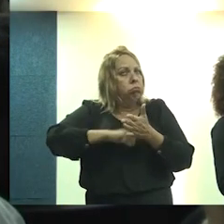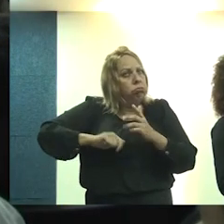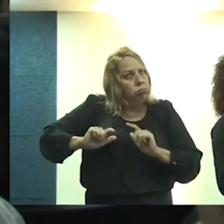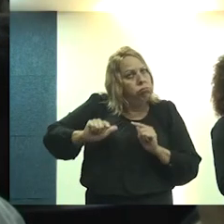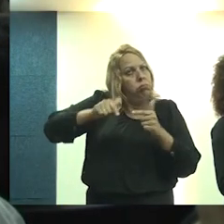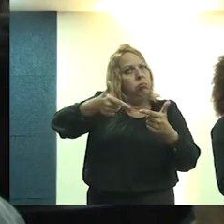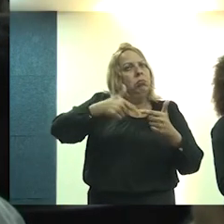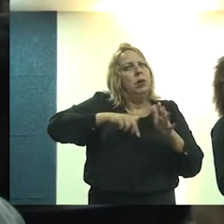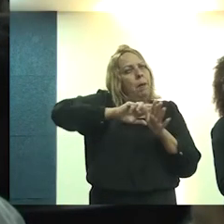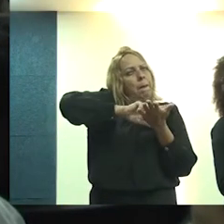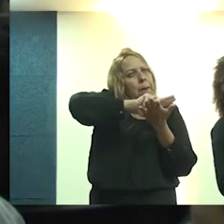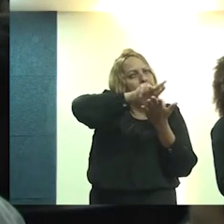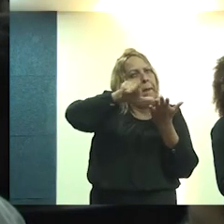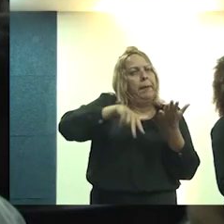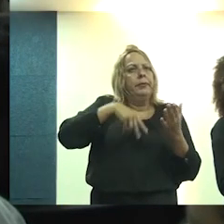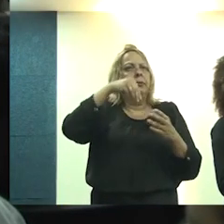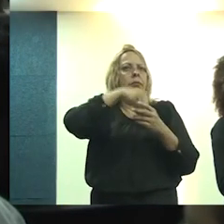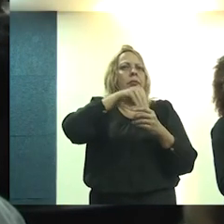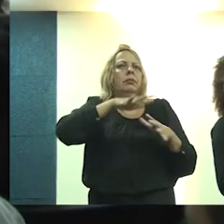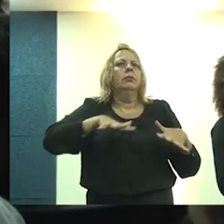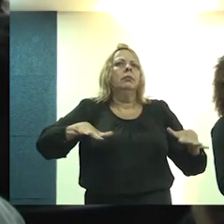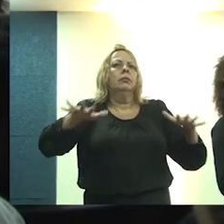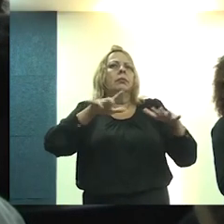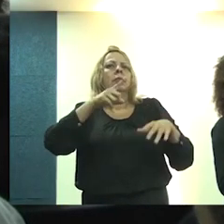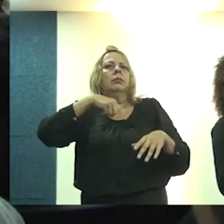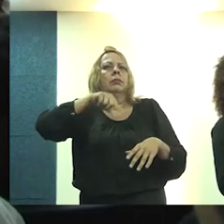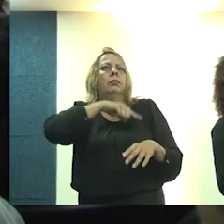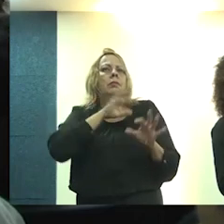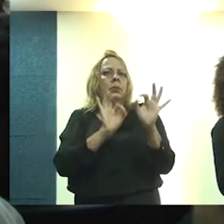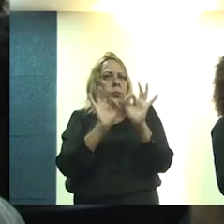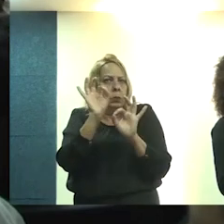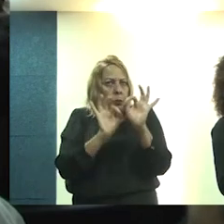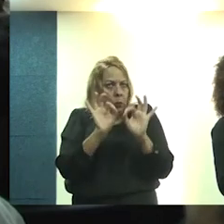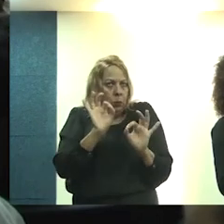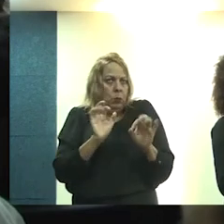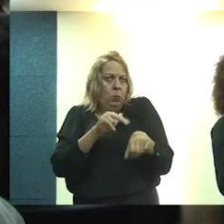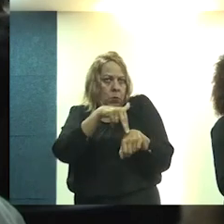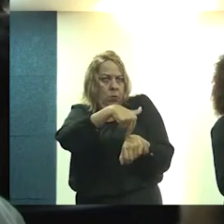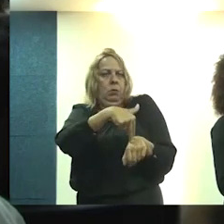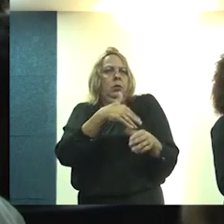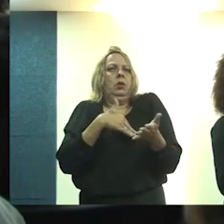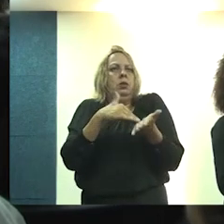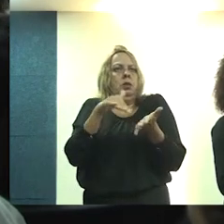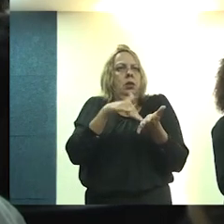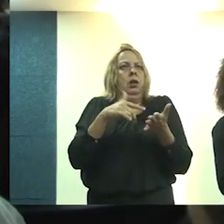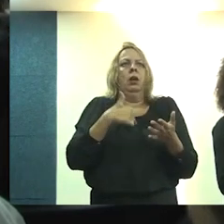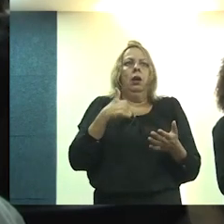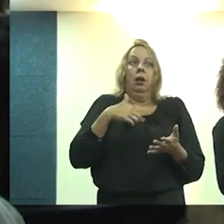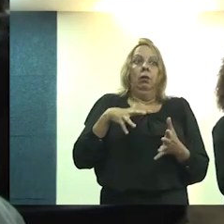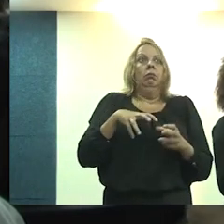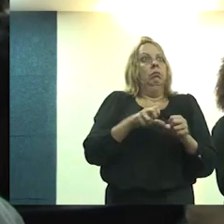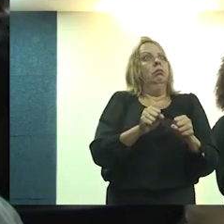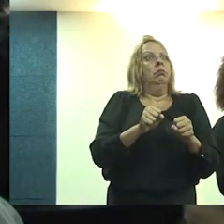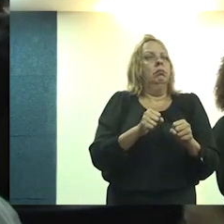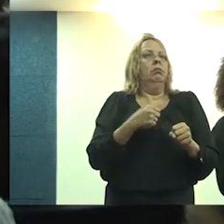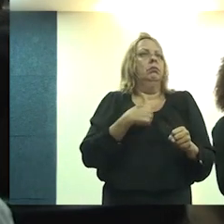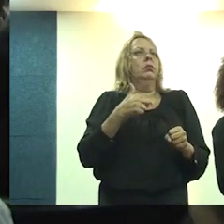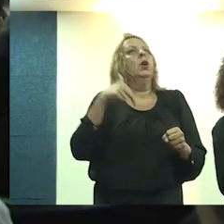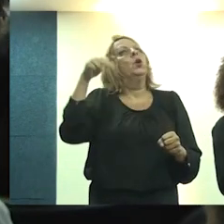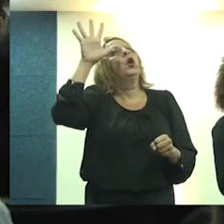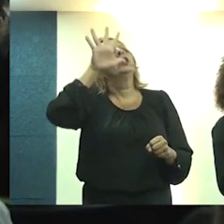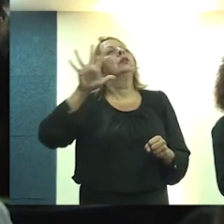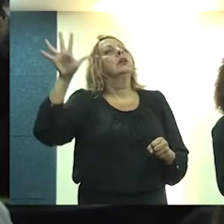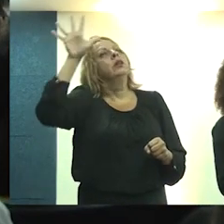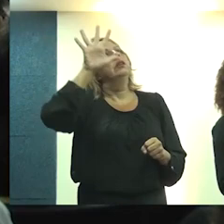lutado muito por essa diversidade nesse espaço, nós estamos constituindo isso com muito vigor na secretaria, eu estar ocupando esse espaço também,